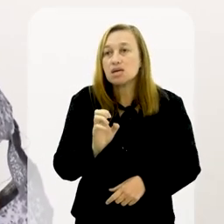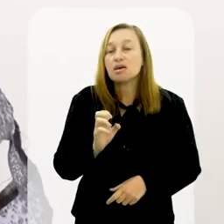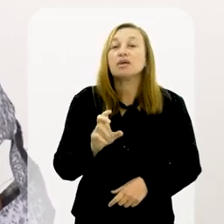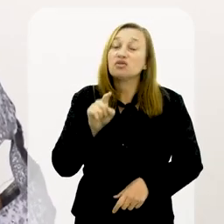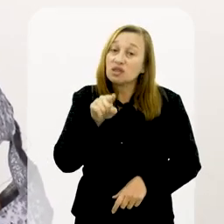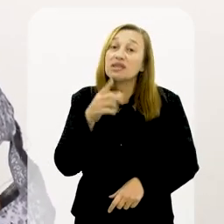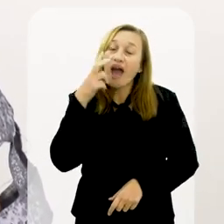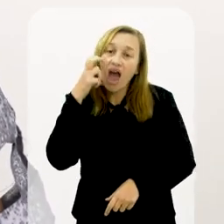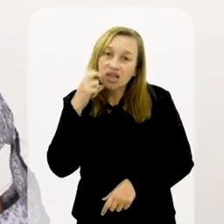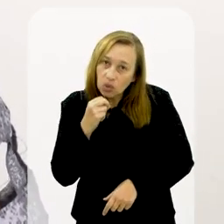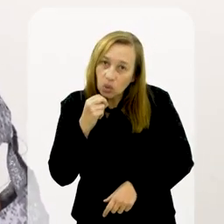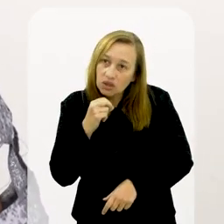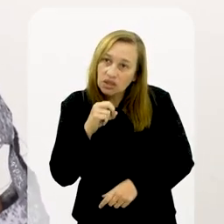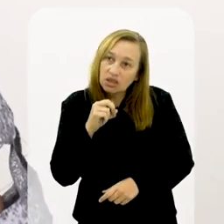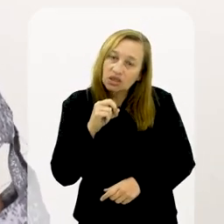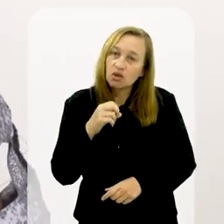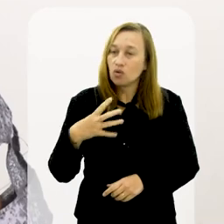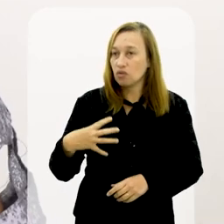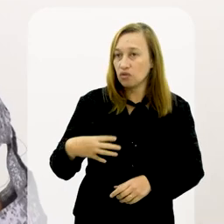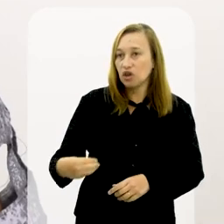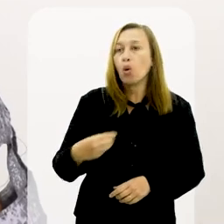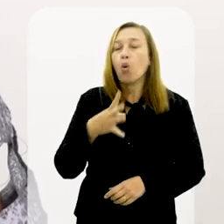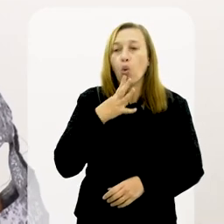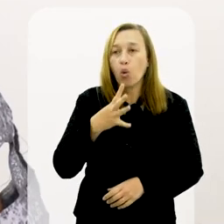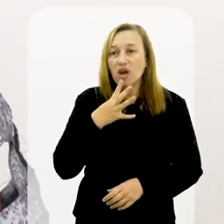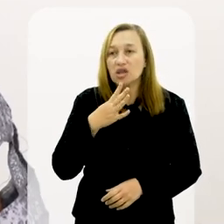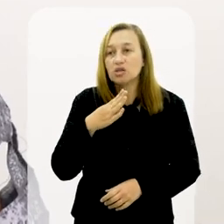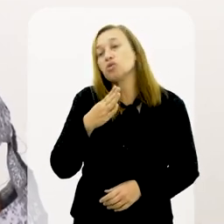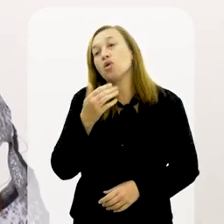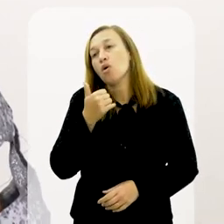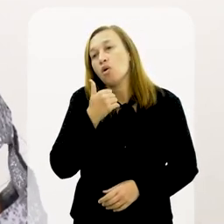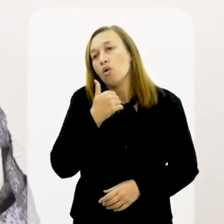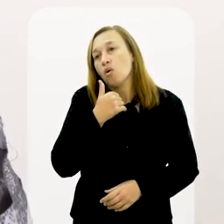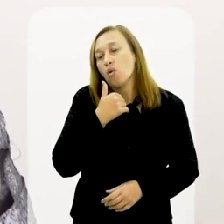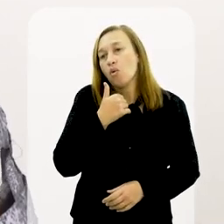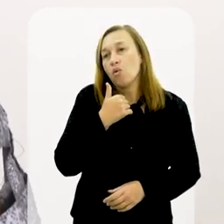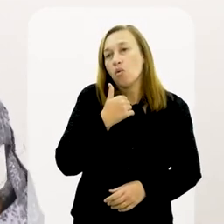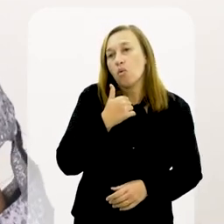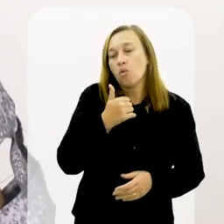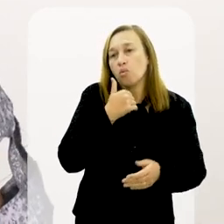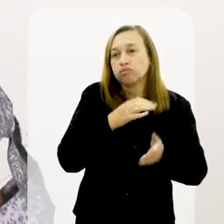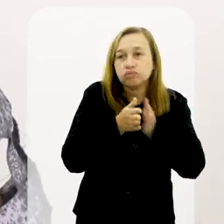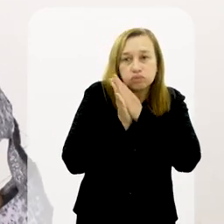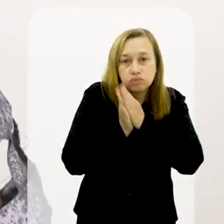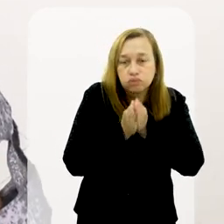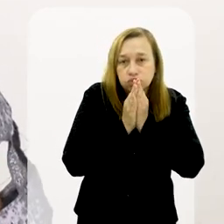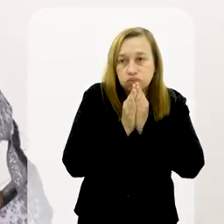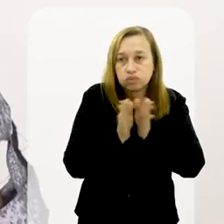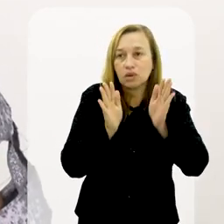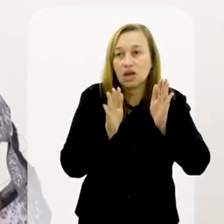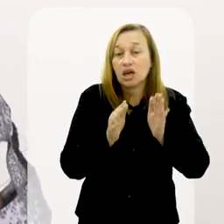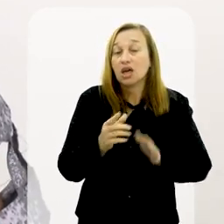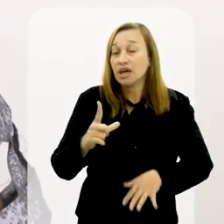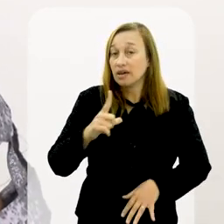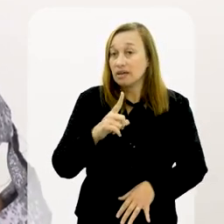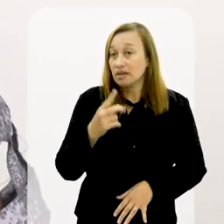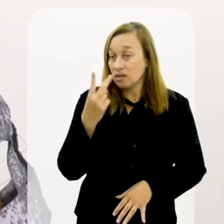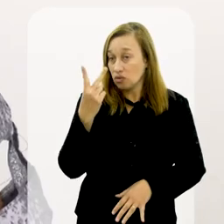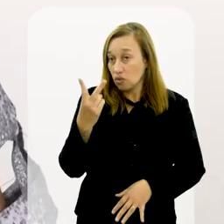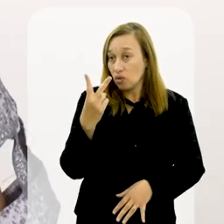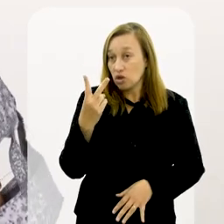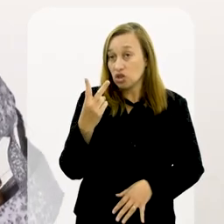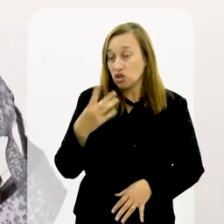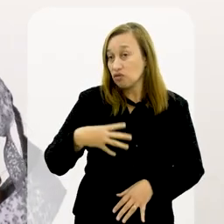Mas, é uma maternidade de qualquer forma. Eu conheço uma mãe de santo que tem uma maternidade de dois meninos